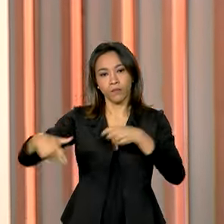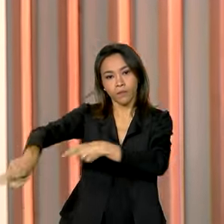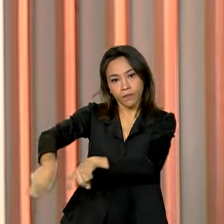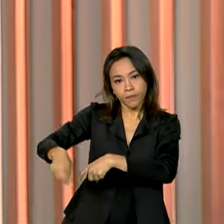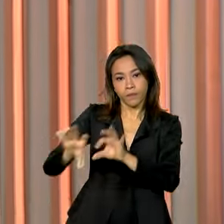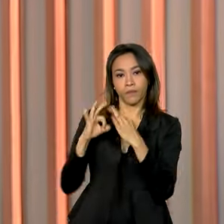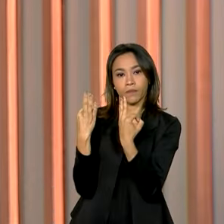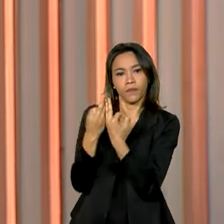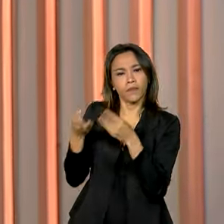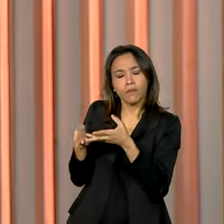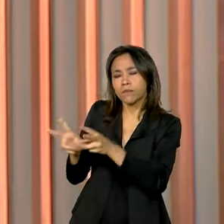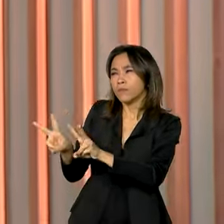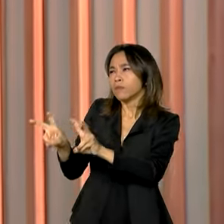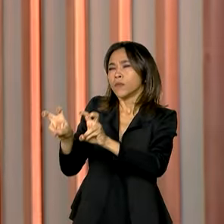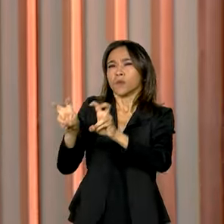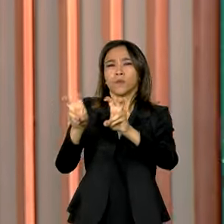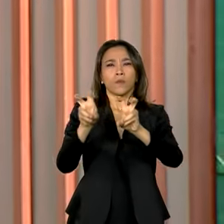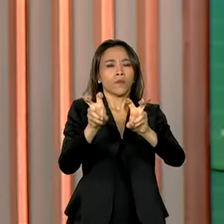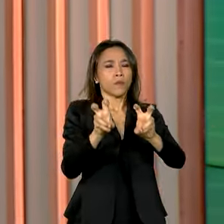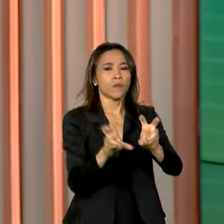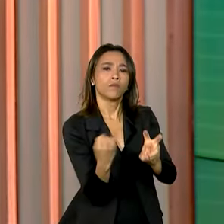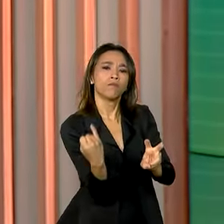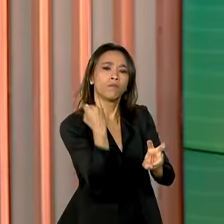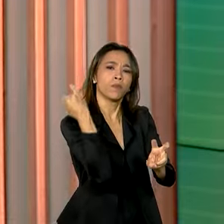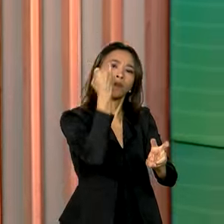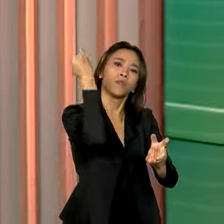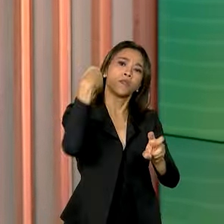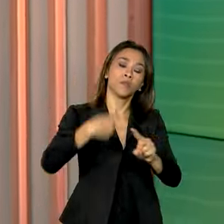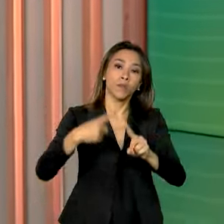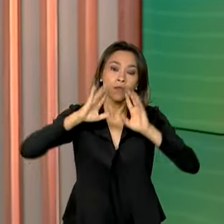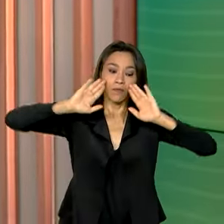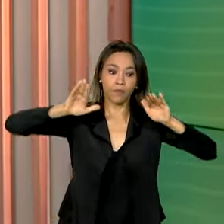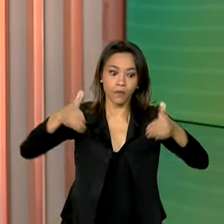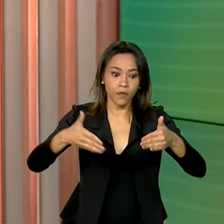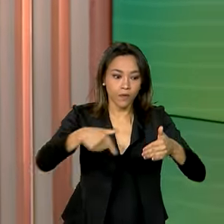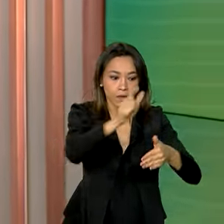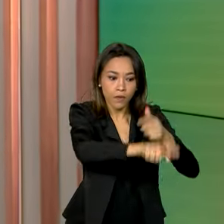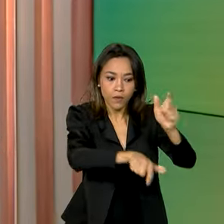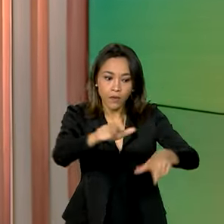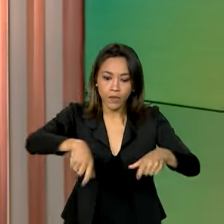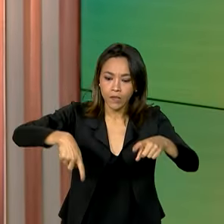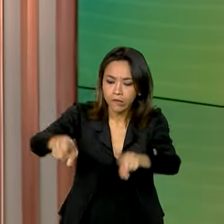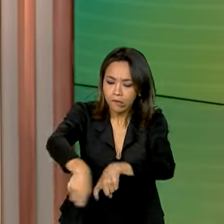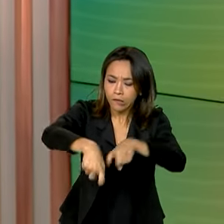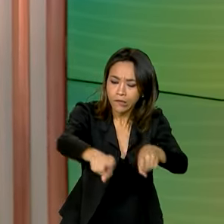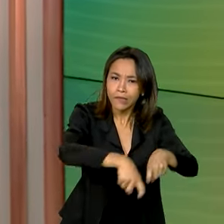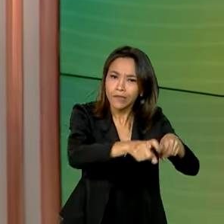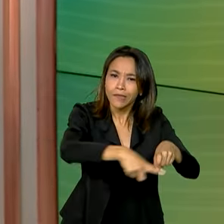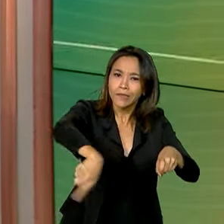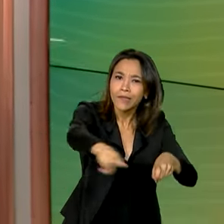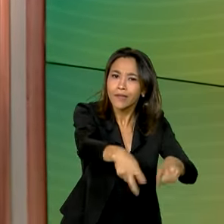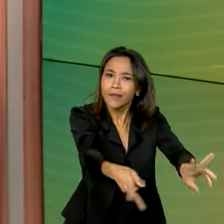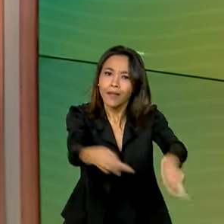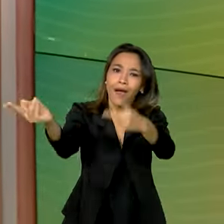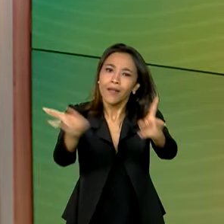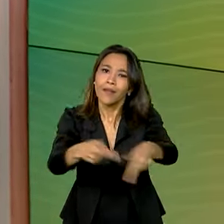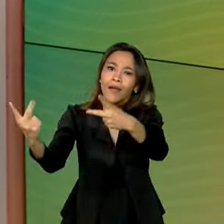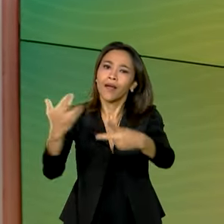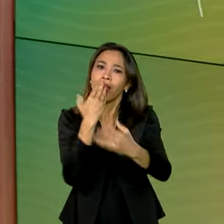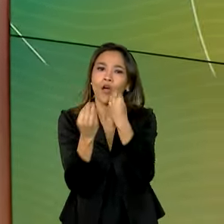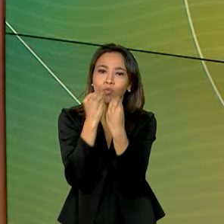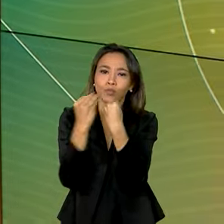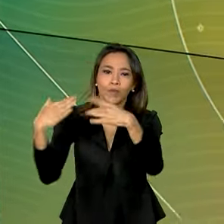importantíssimo, porque diz respeito àqueles agricultores que produzem grande parte dos alimentos que chegam à nossa mesa.